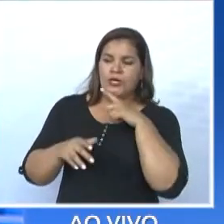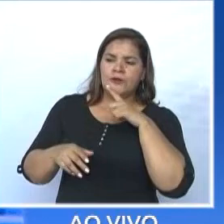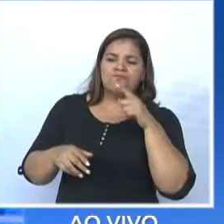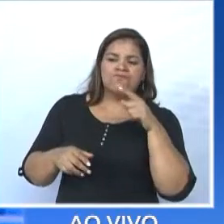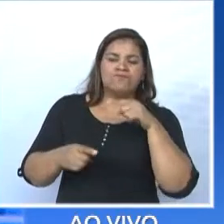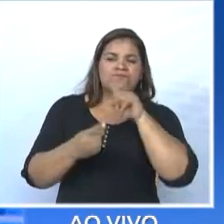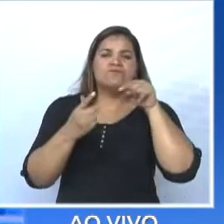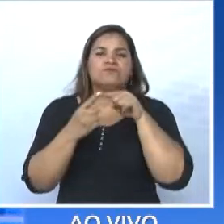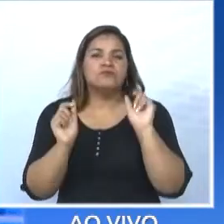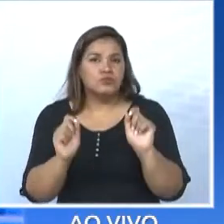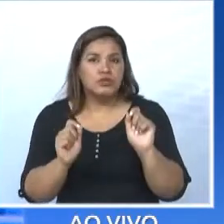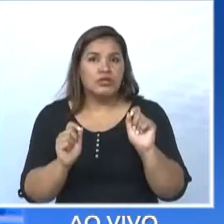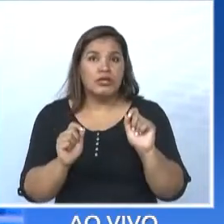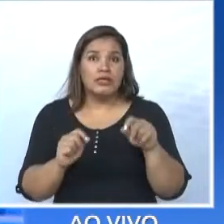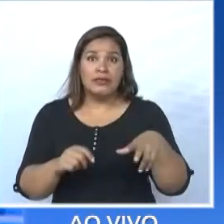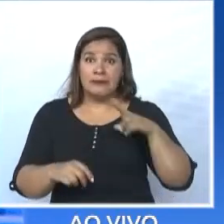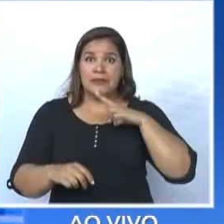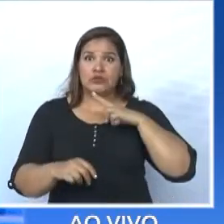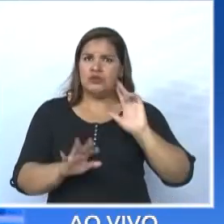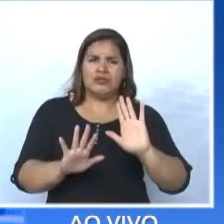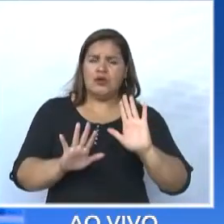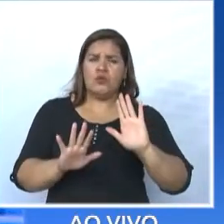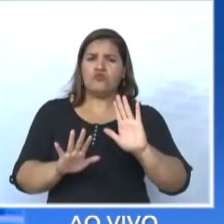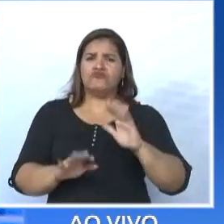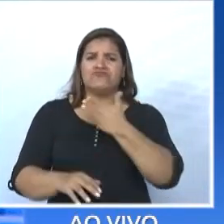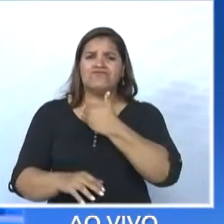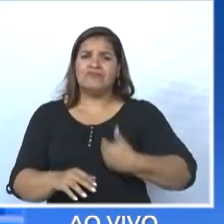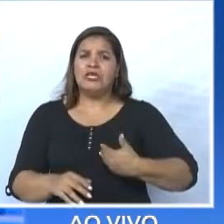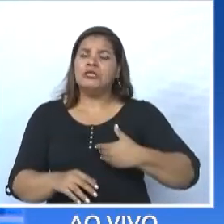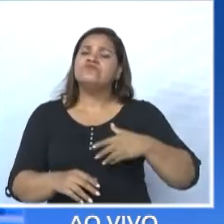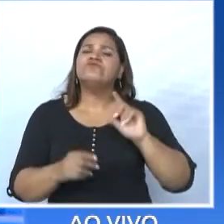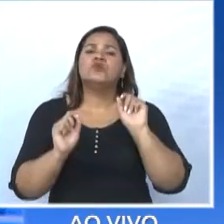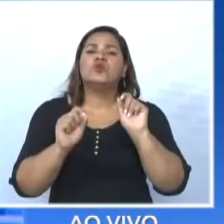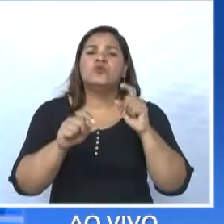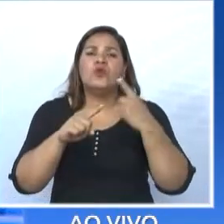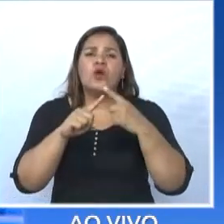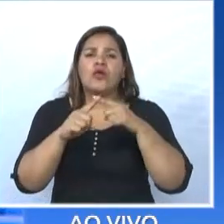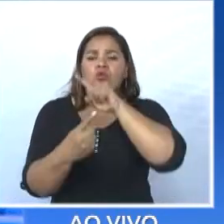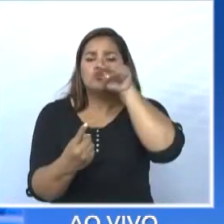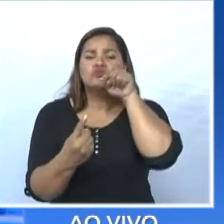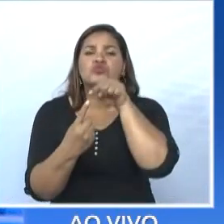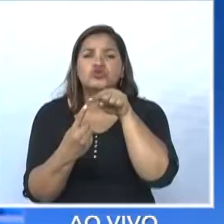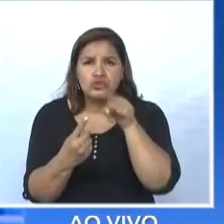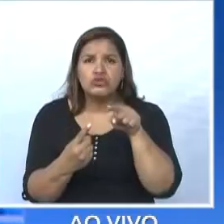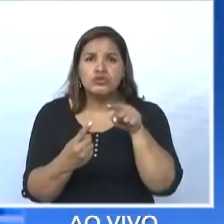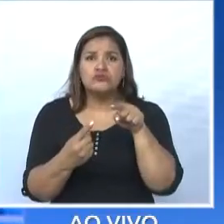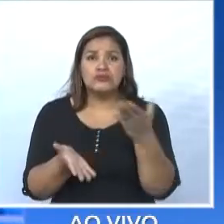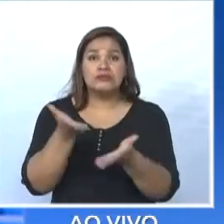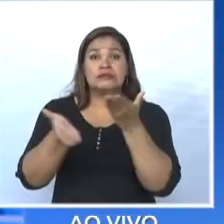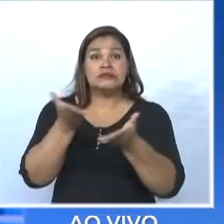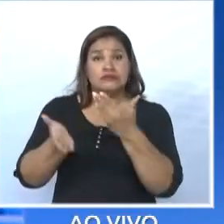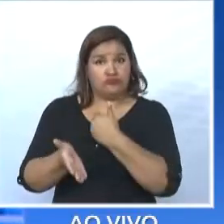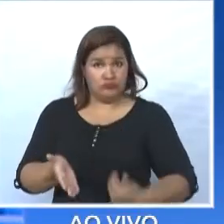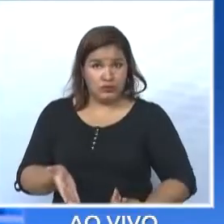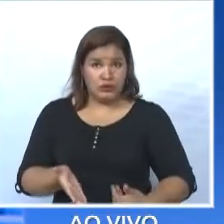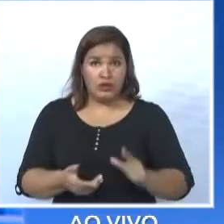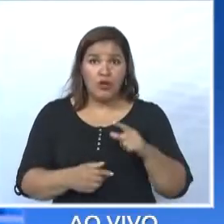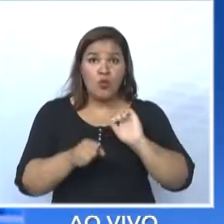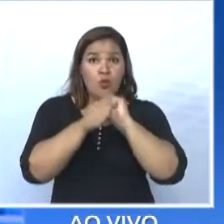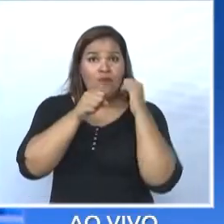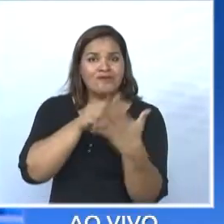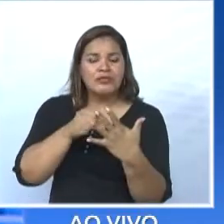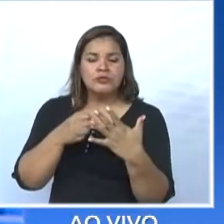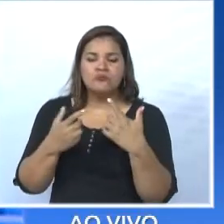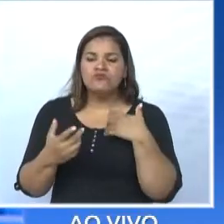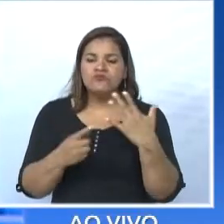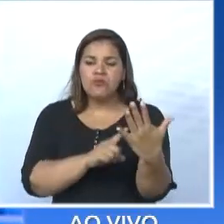privada e estou até hoje no serviço público? Porque eu tenho uma missão com o serviço público e aí o Covid me traz a presença muito forte de Deus